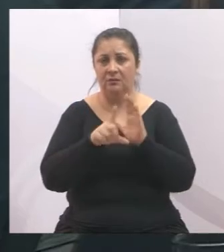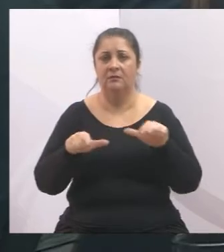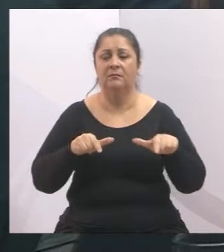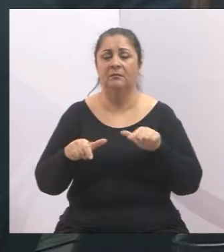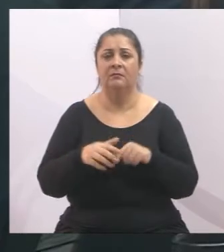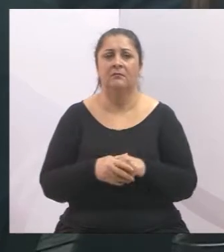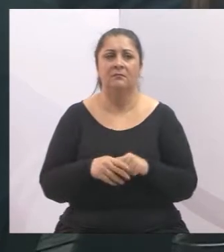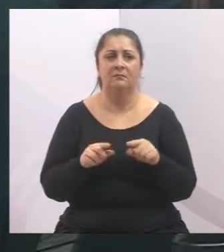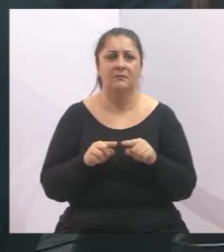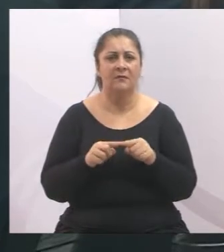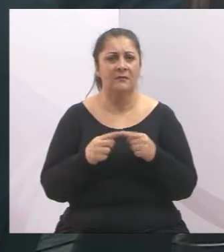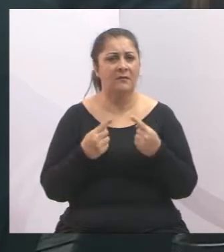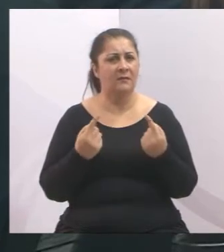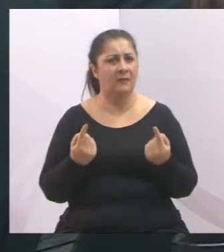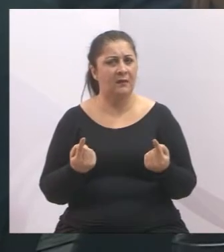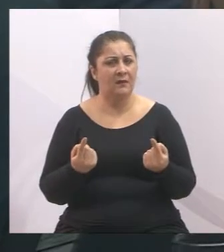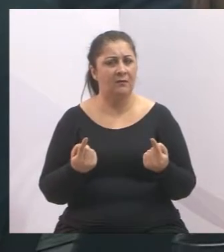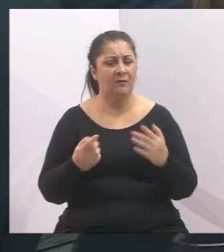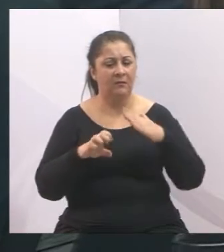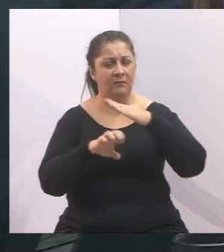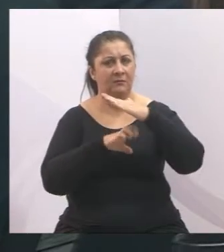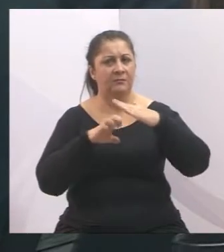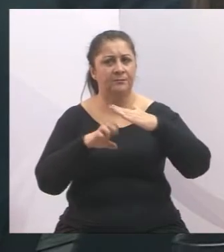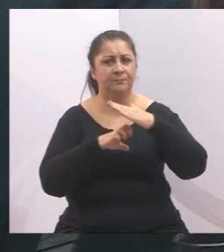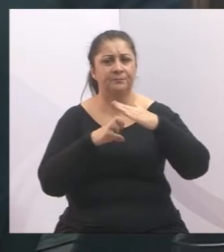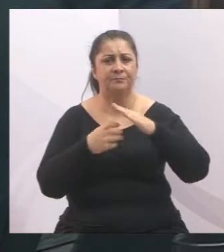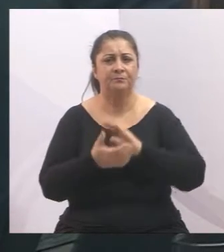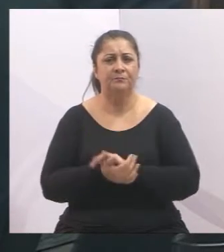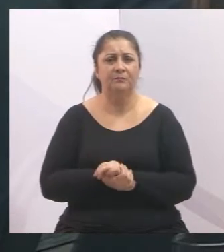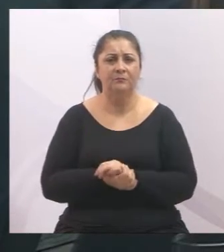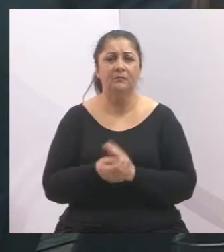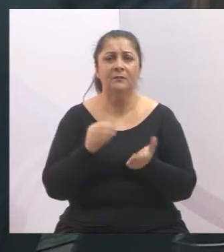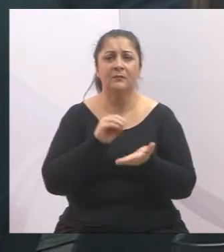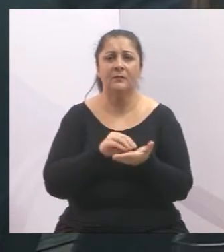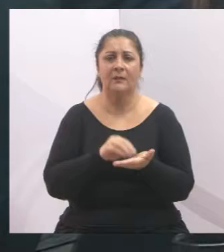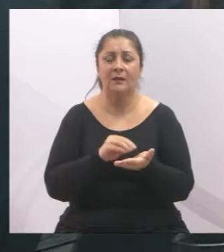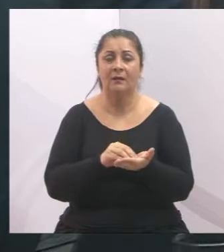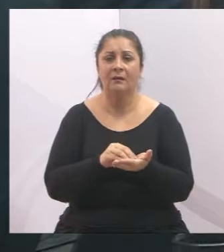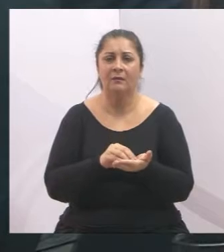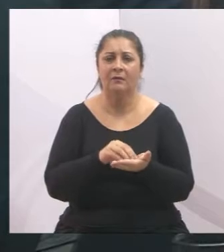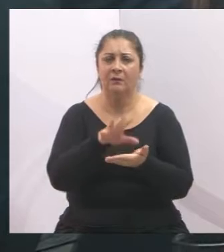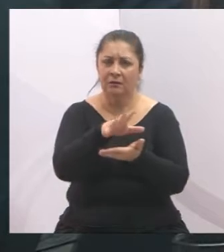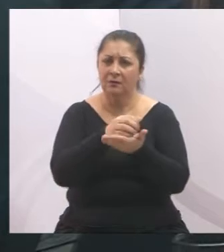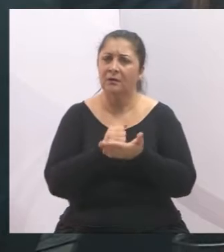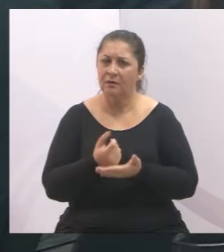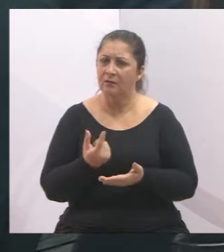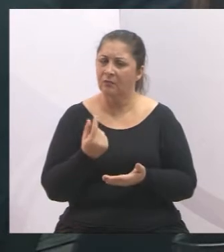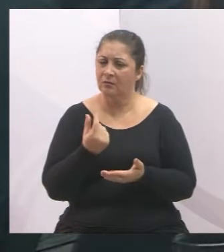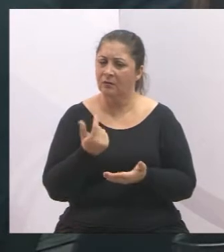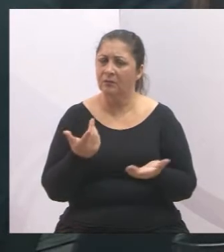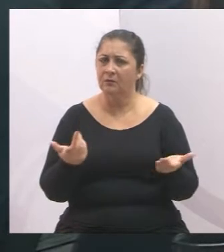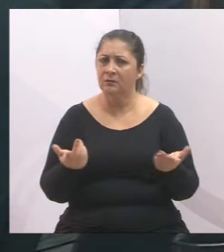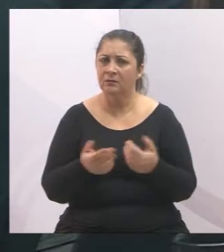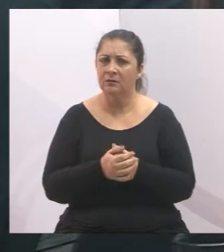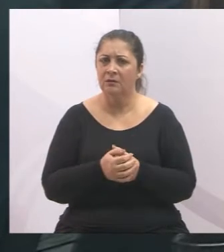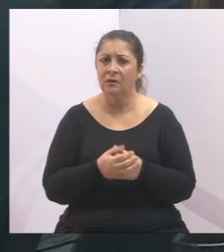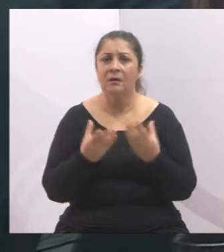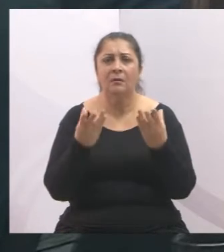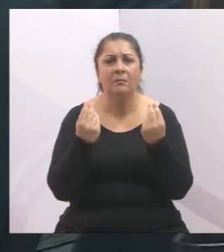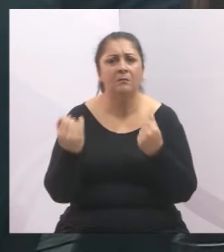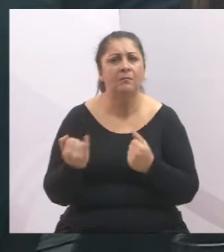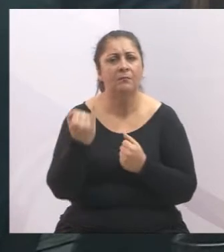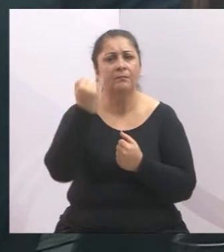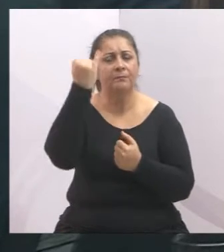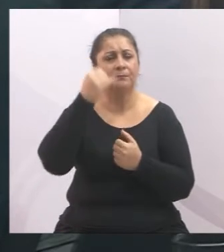passivo, no passivo da empresa, a falta de recolhimento desse tributo. Então, é importantíssimo